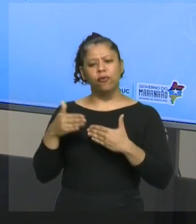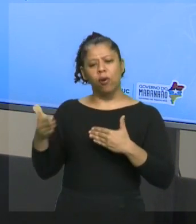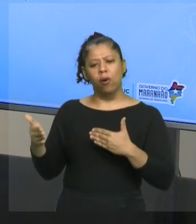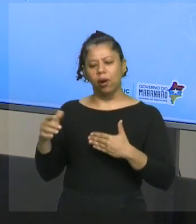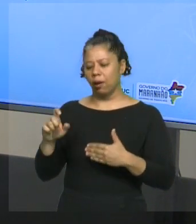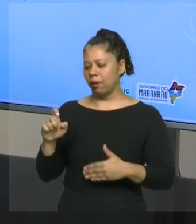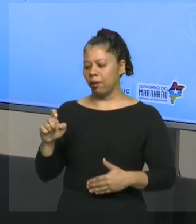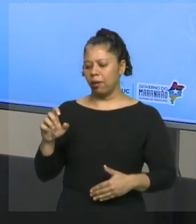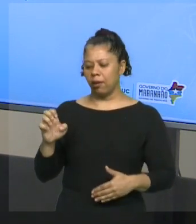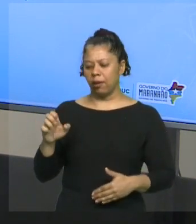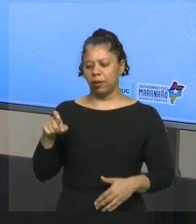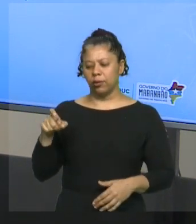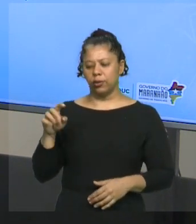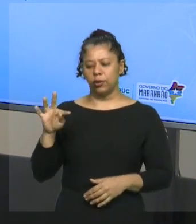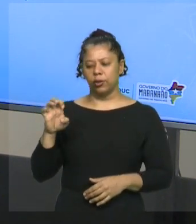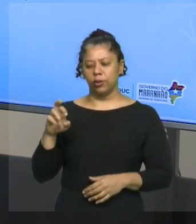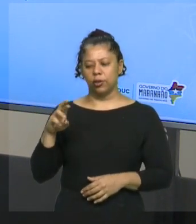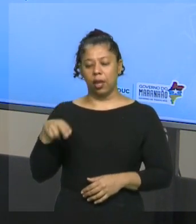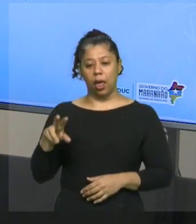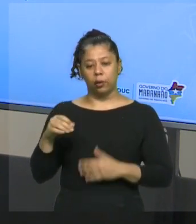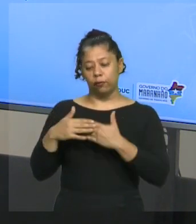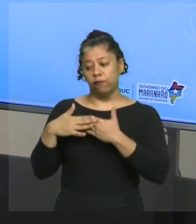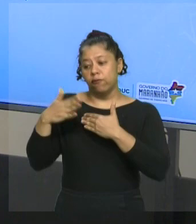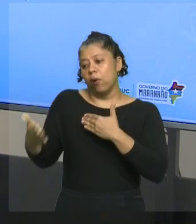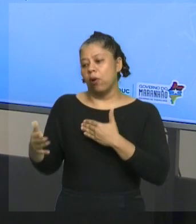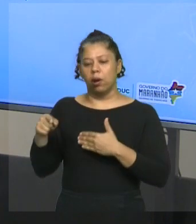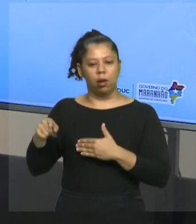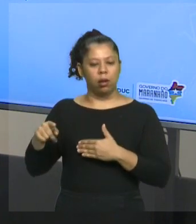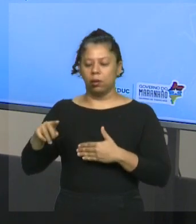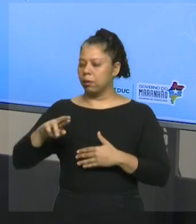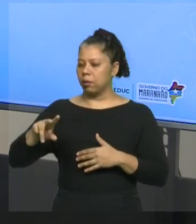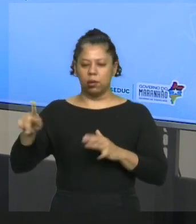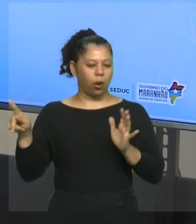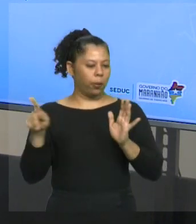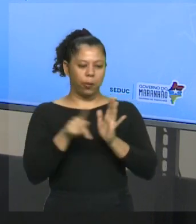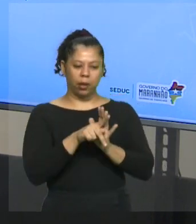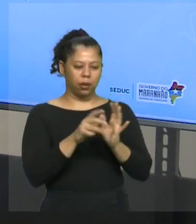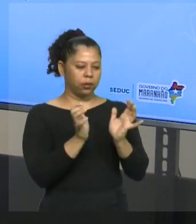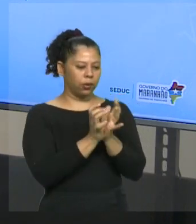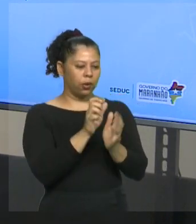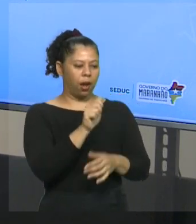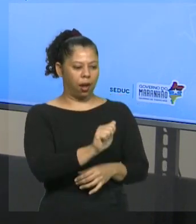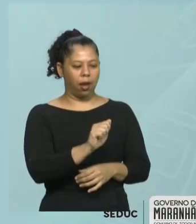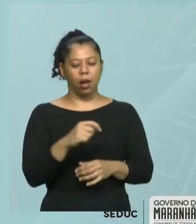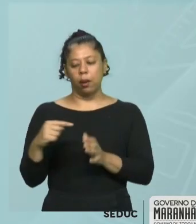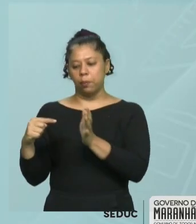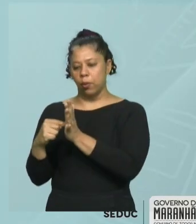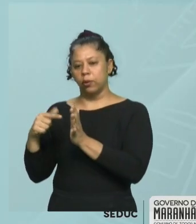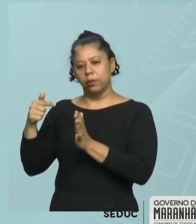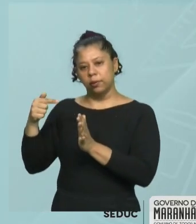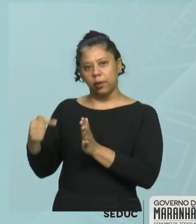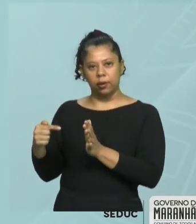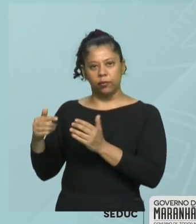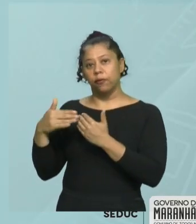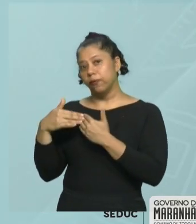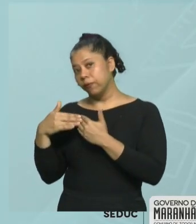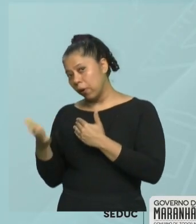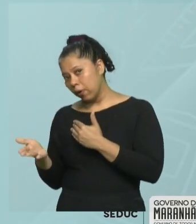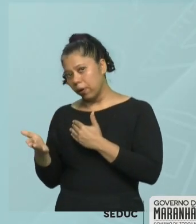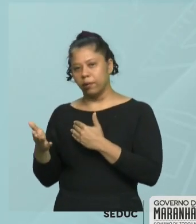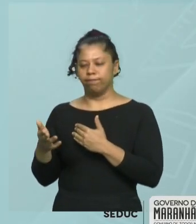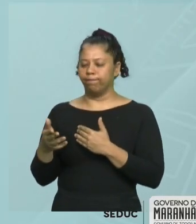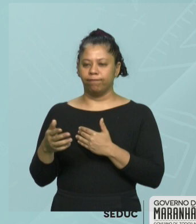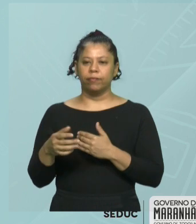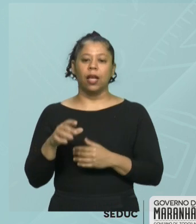externo. Logo, ele não pertence ao conjunto A. Lembrando, é, pertence,